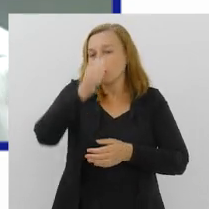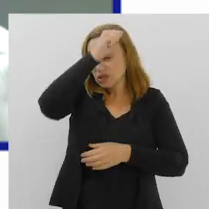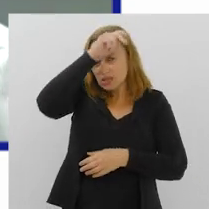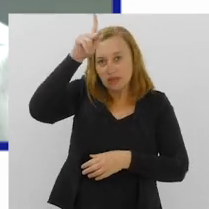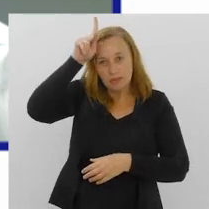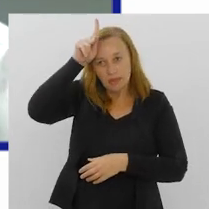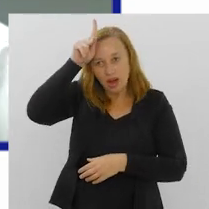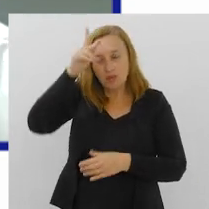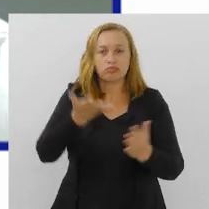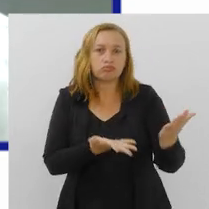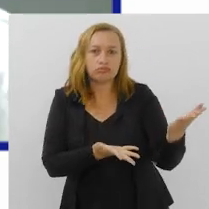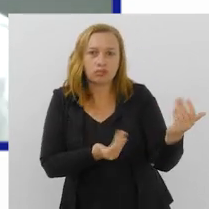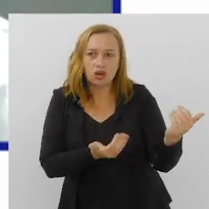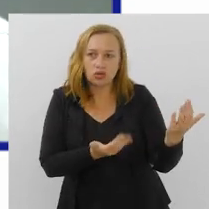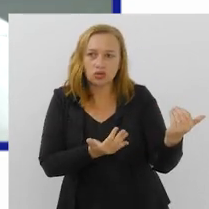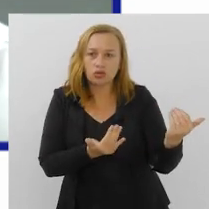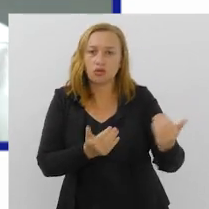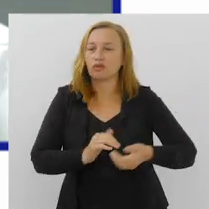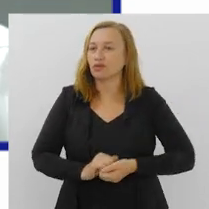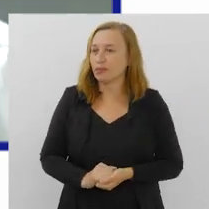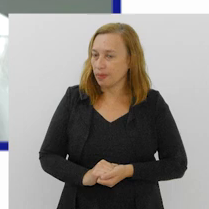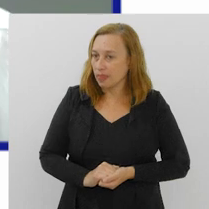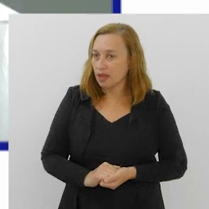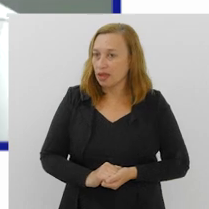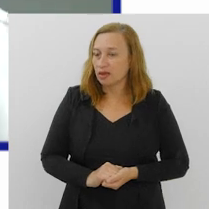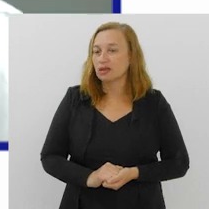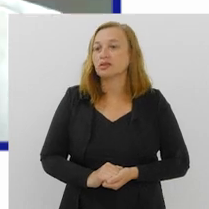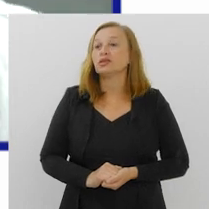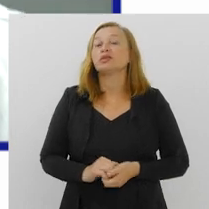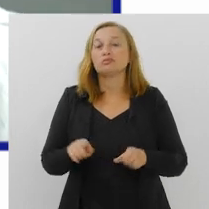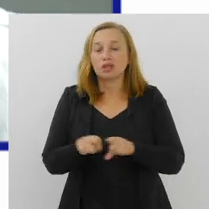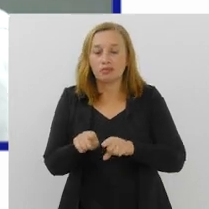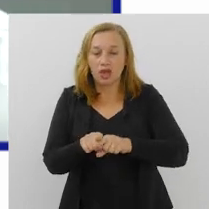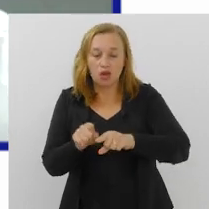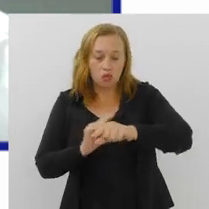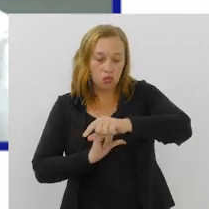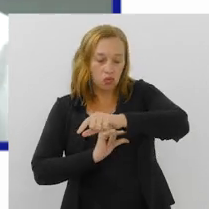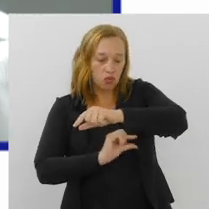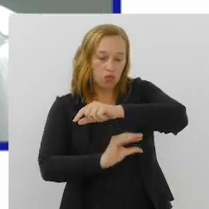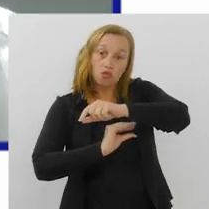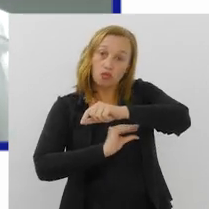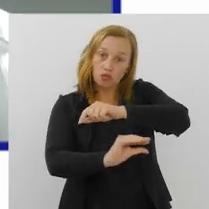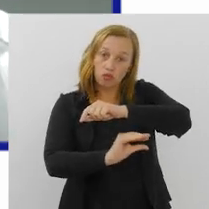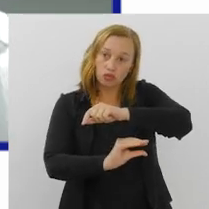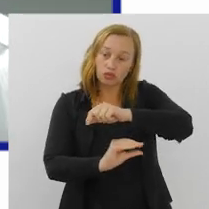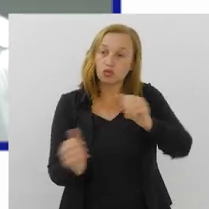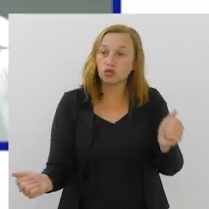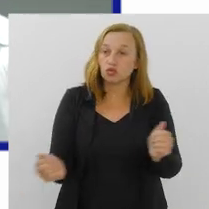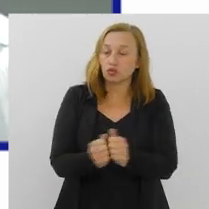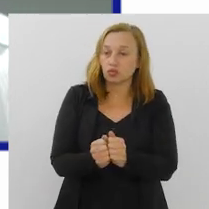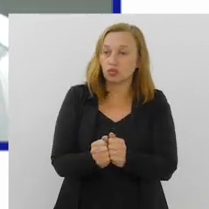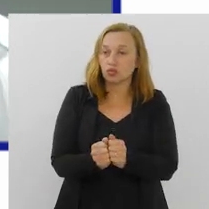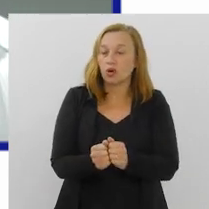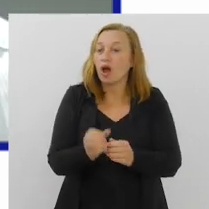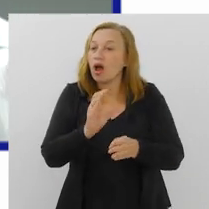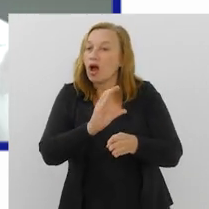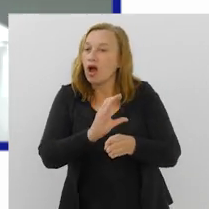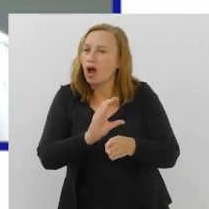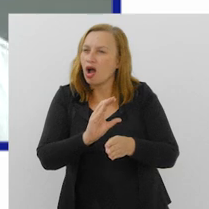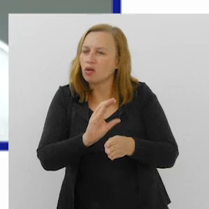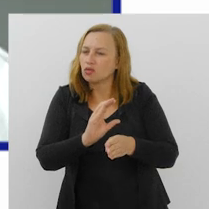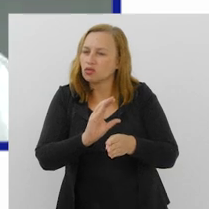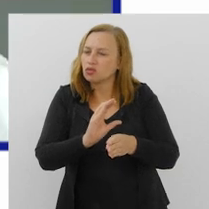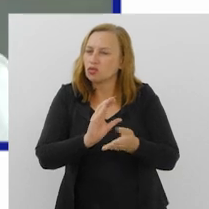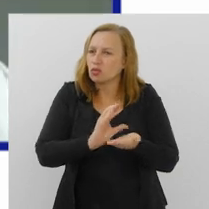para a juventude e, com isso, ter o fundo também junto aos conselhos para que a gente